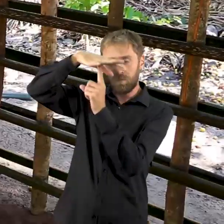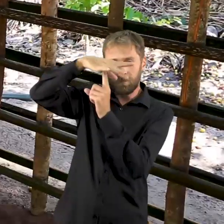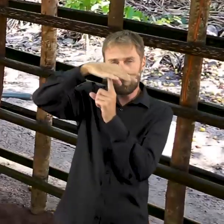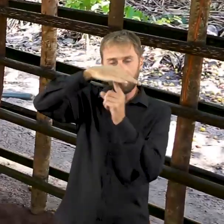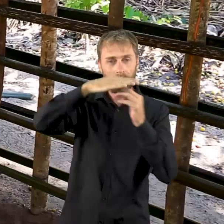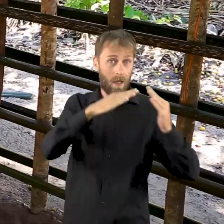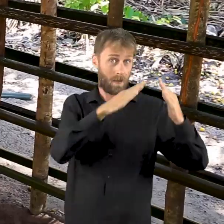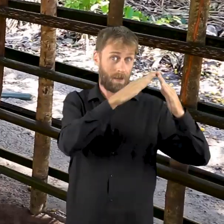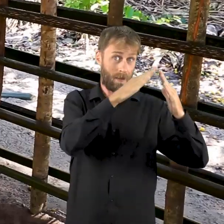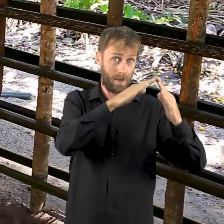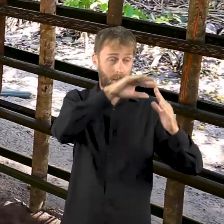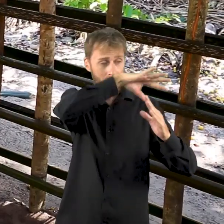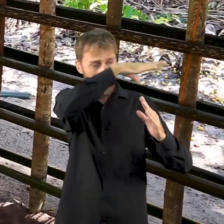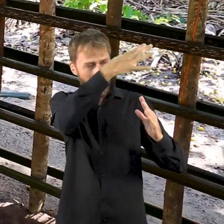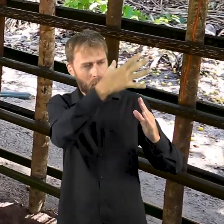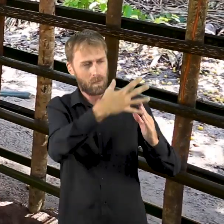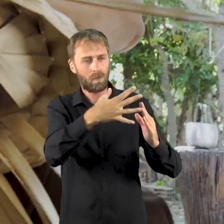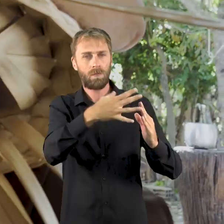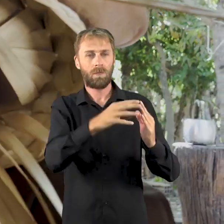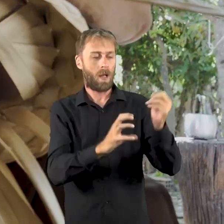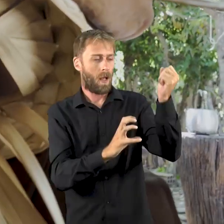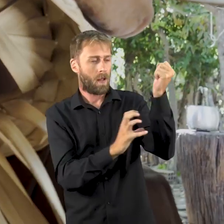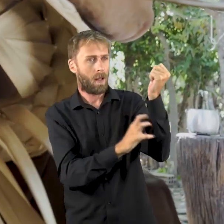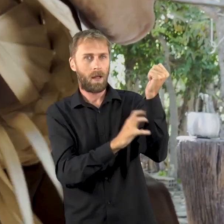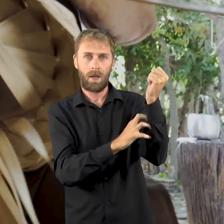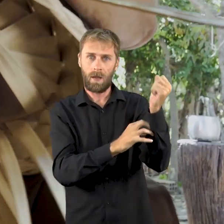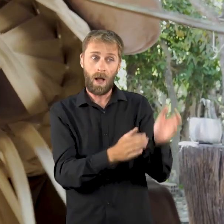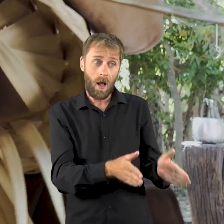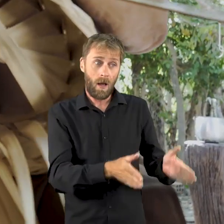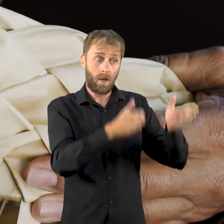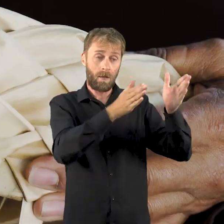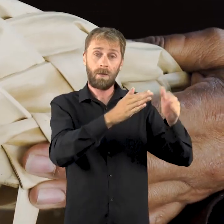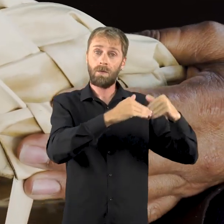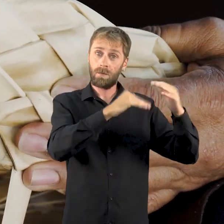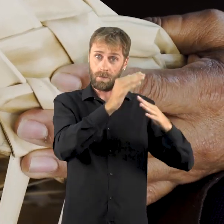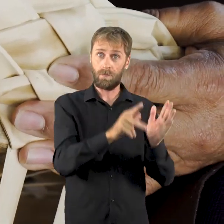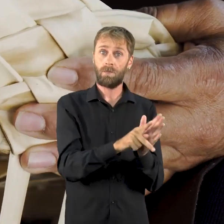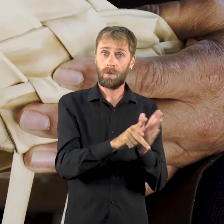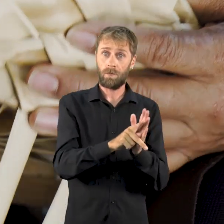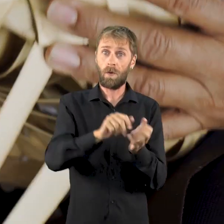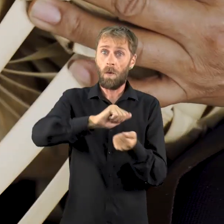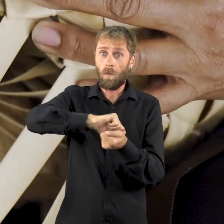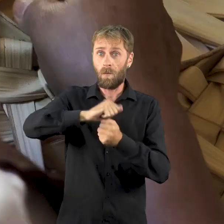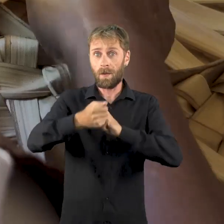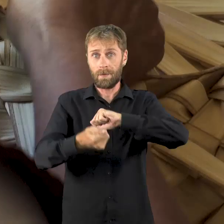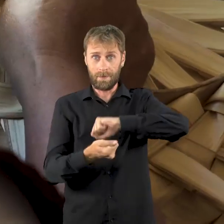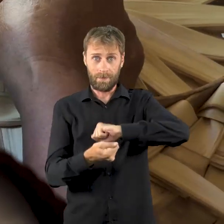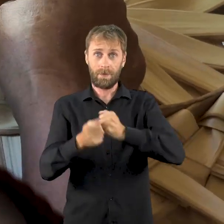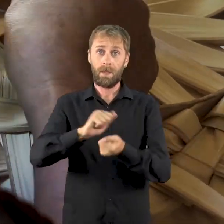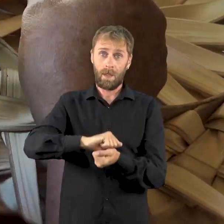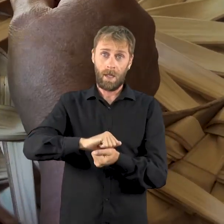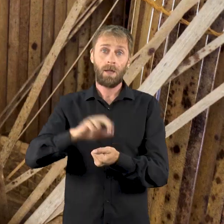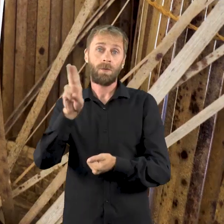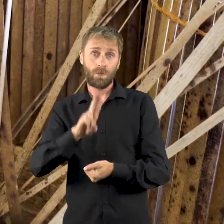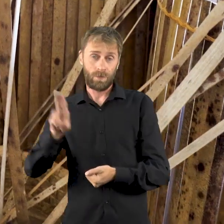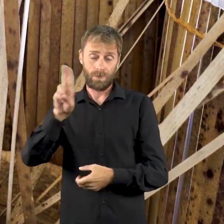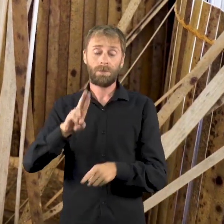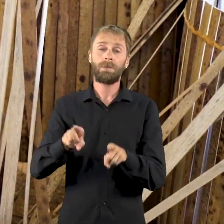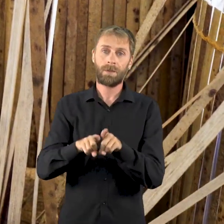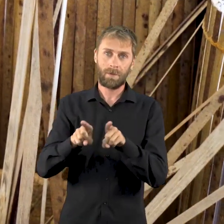Seus talos sustentam paredes. No setor de artesanato, tem forte presença na produção de cestos,